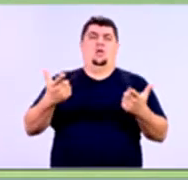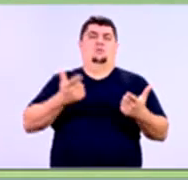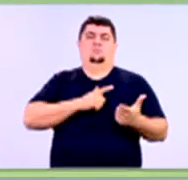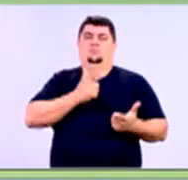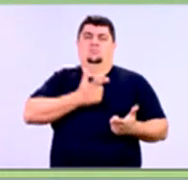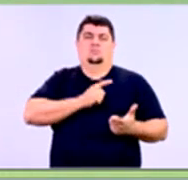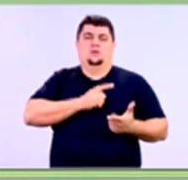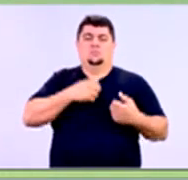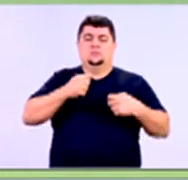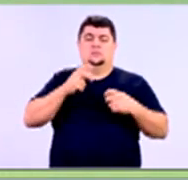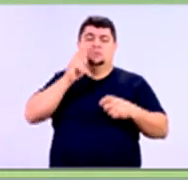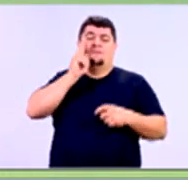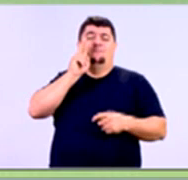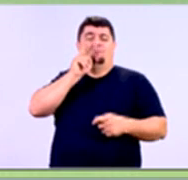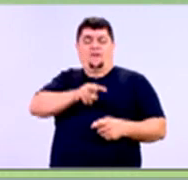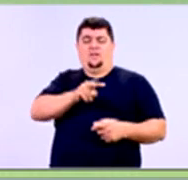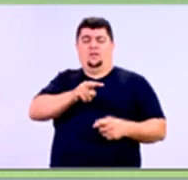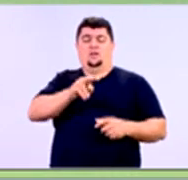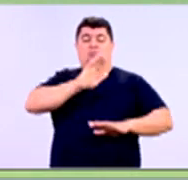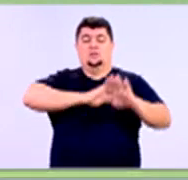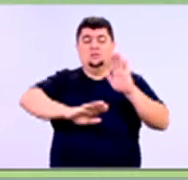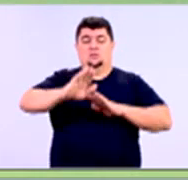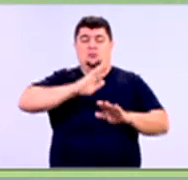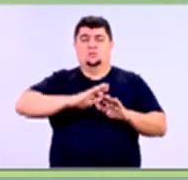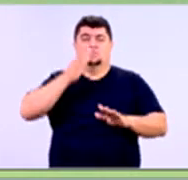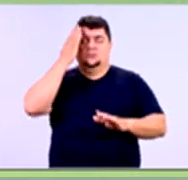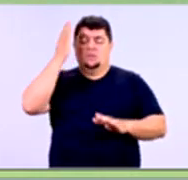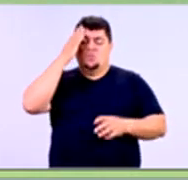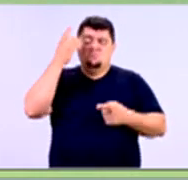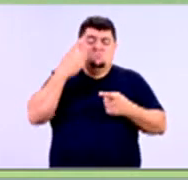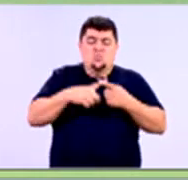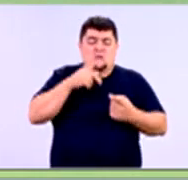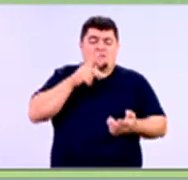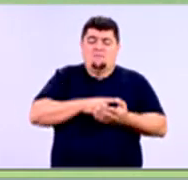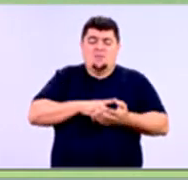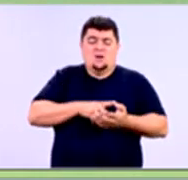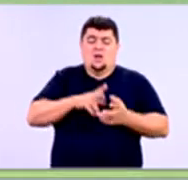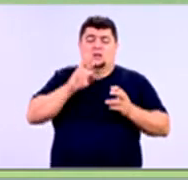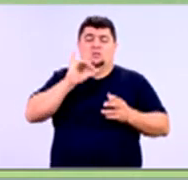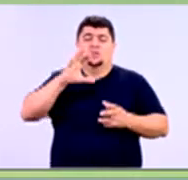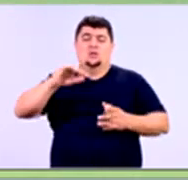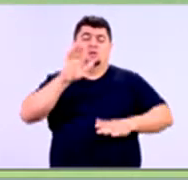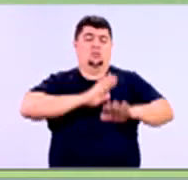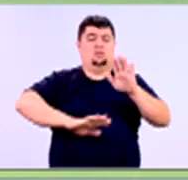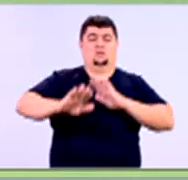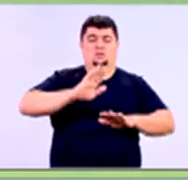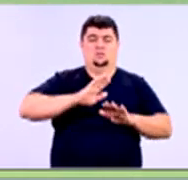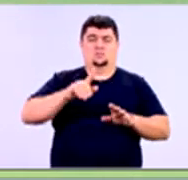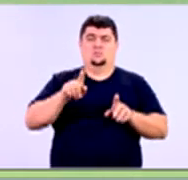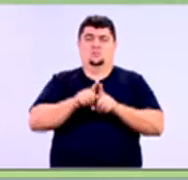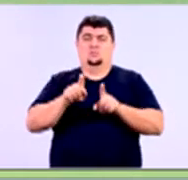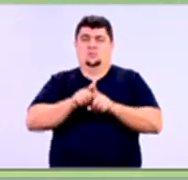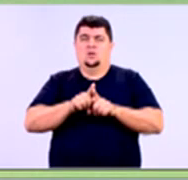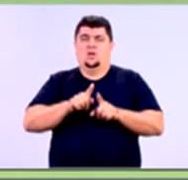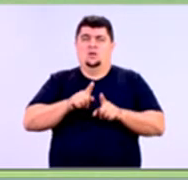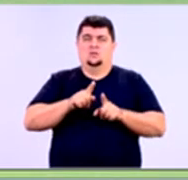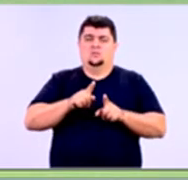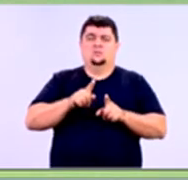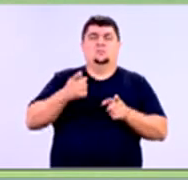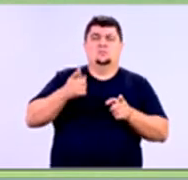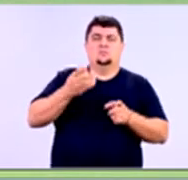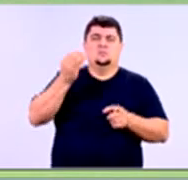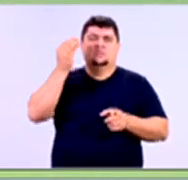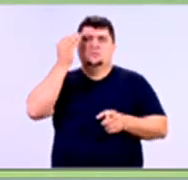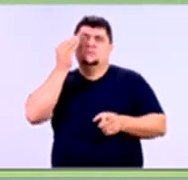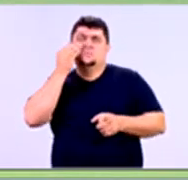olhar para esse risco, identificar esse risco e tratar dele. A gente deu técnicas para a gente medir,